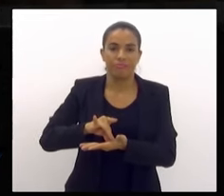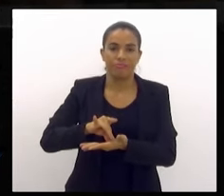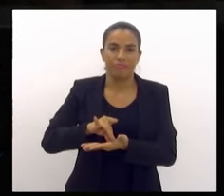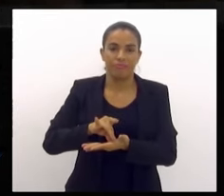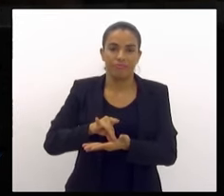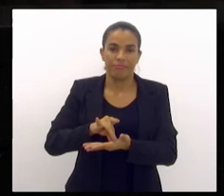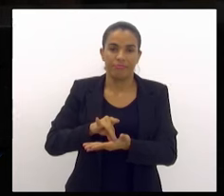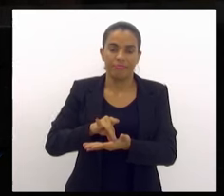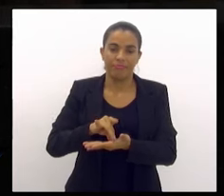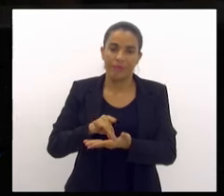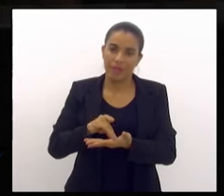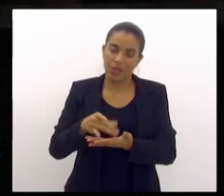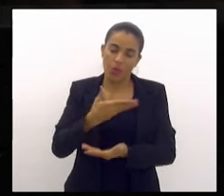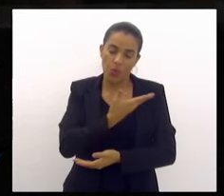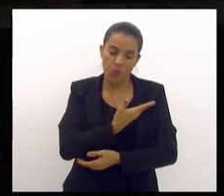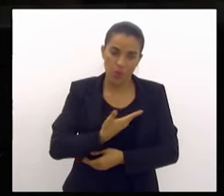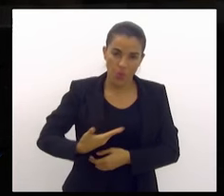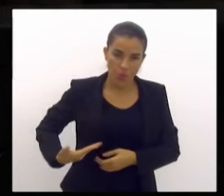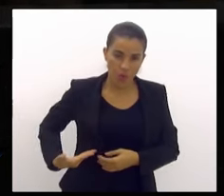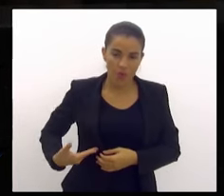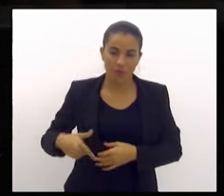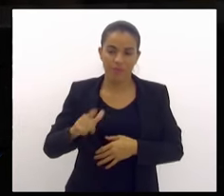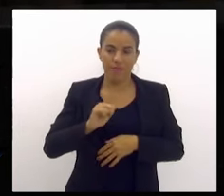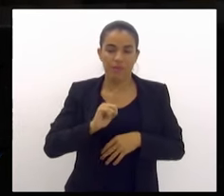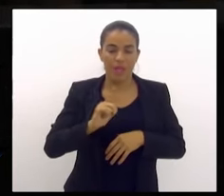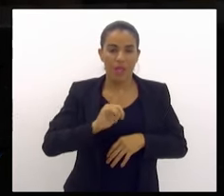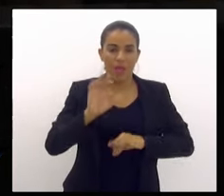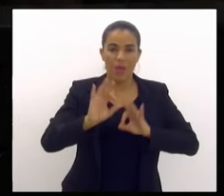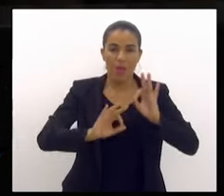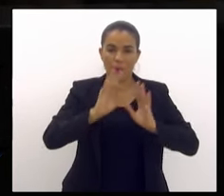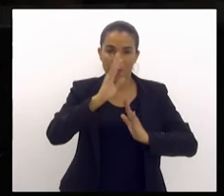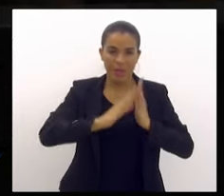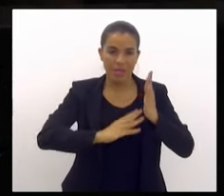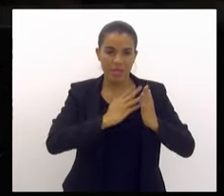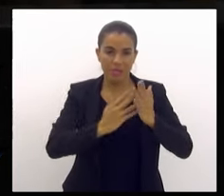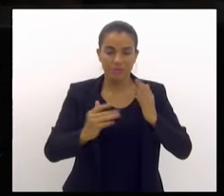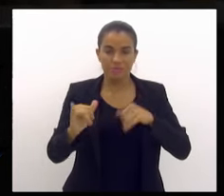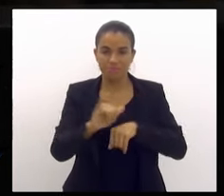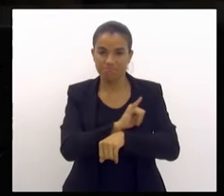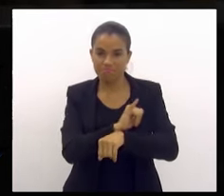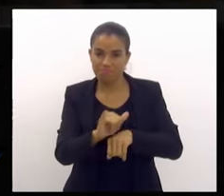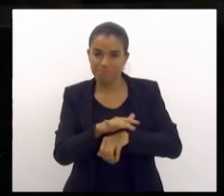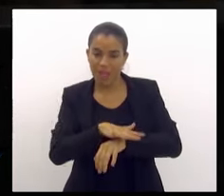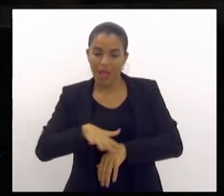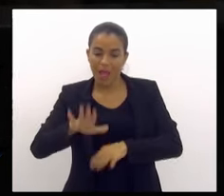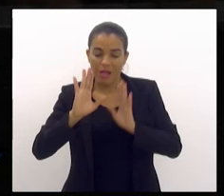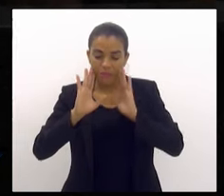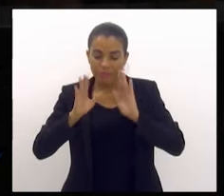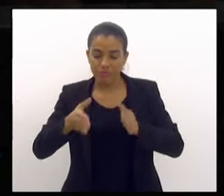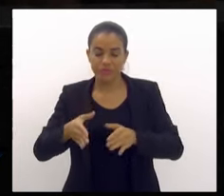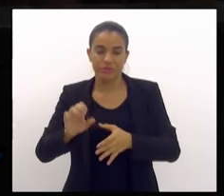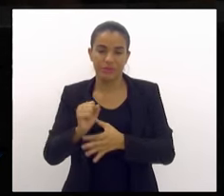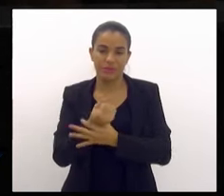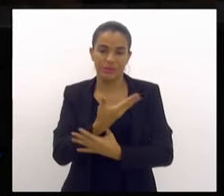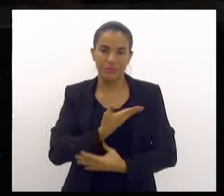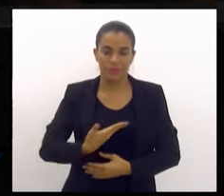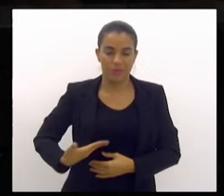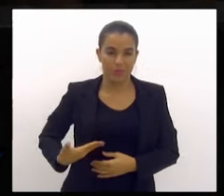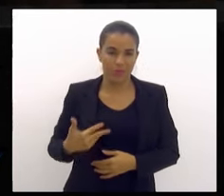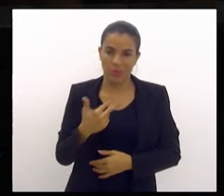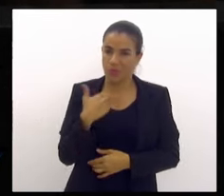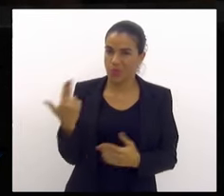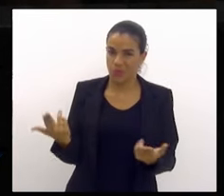que este governo tenha um planejamento estratégico para a área da segurança pública. Não dá